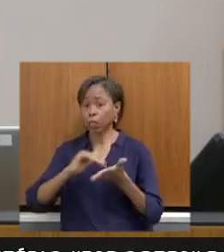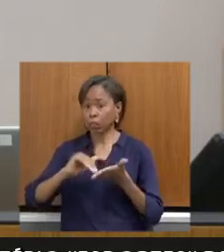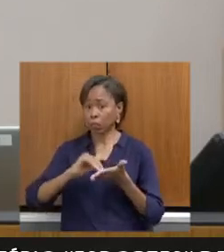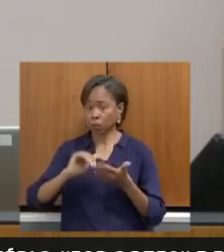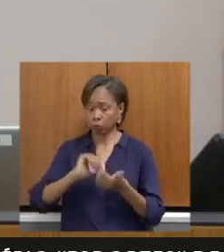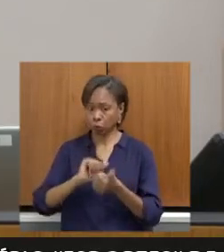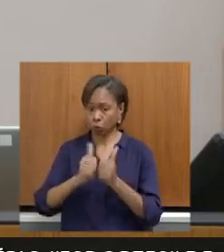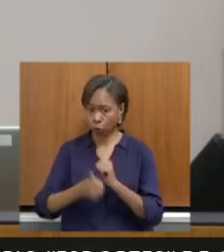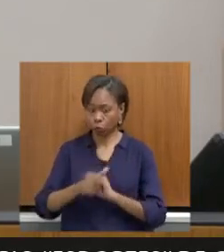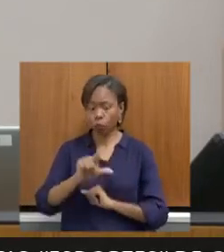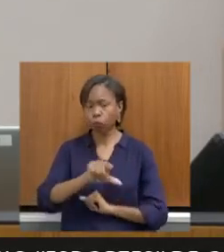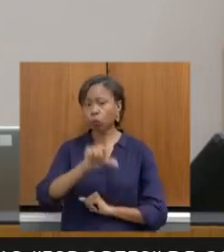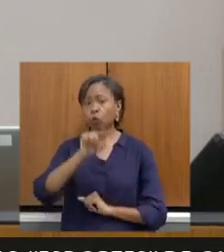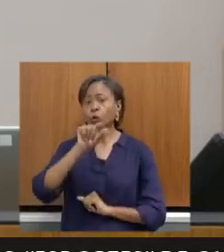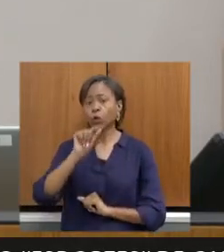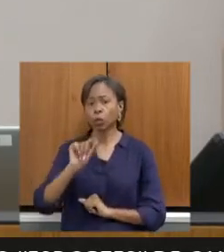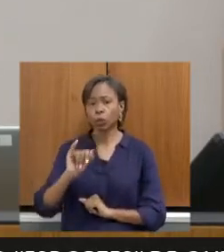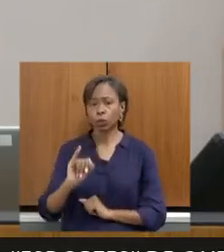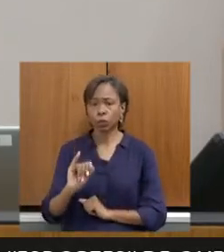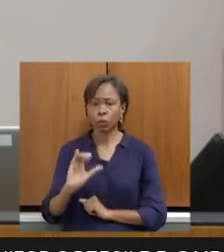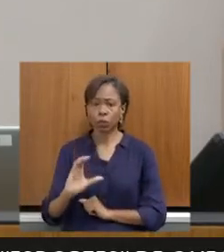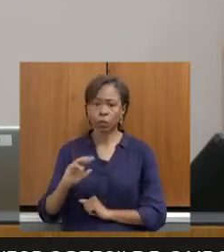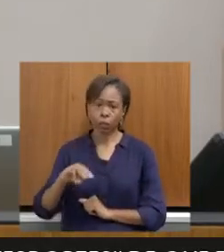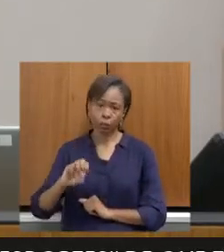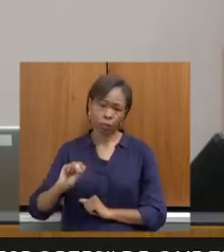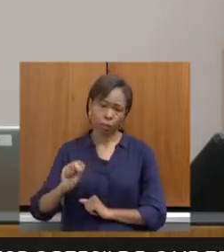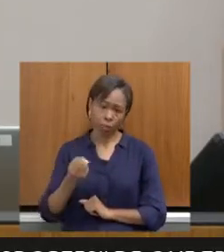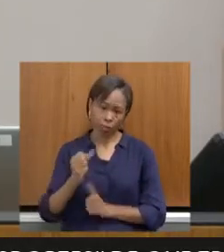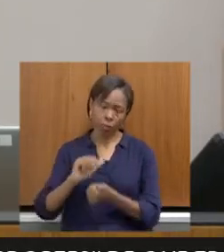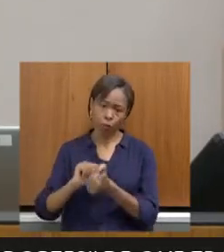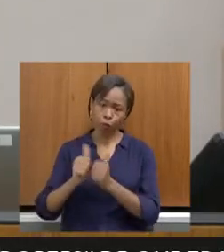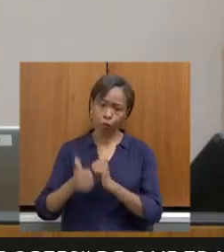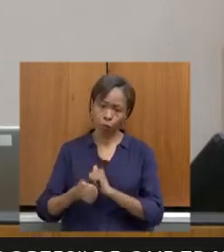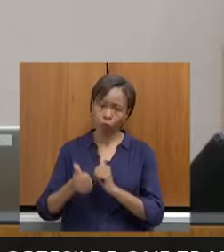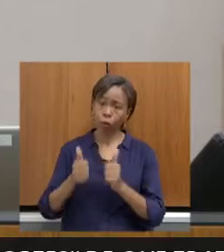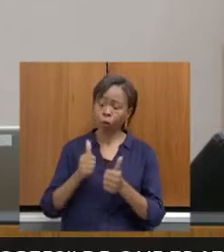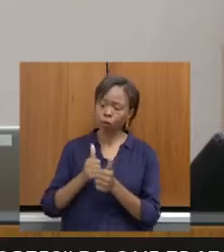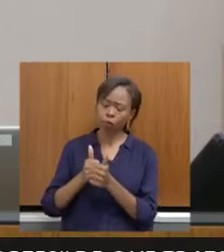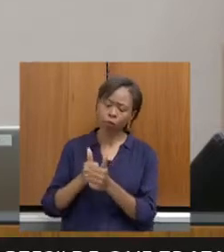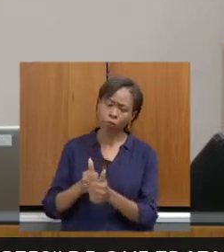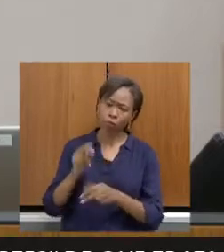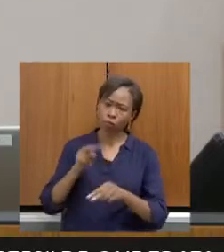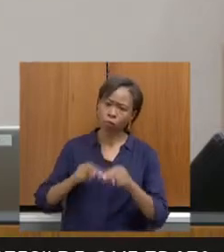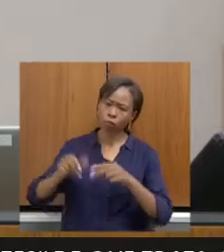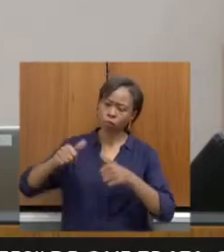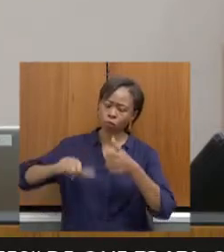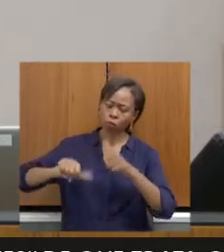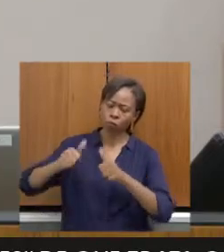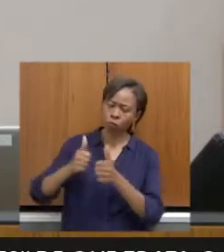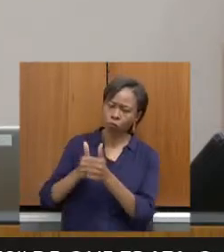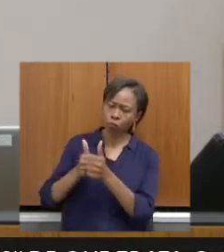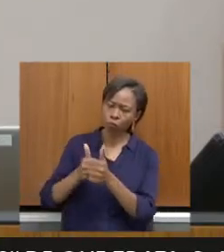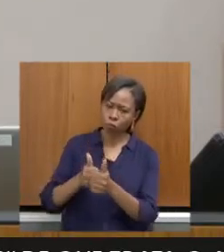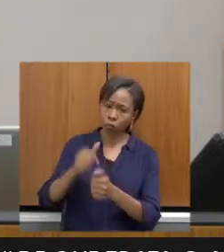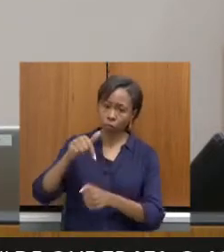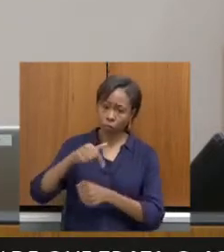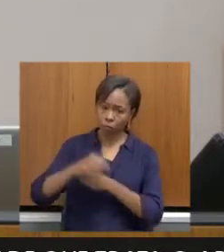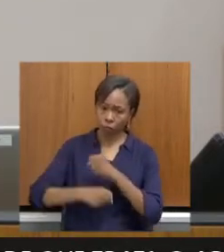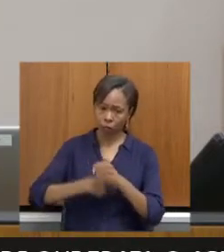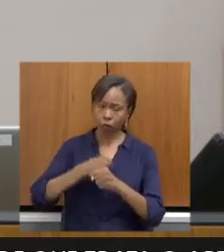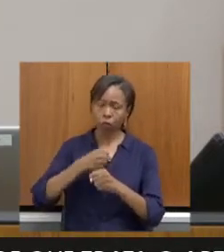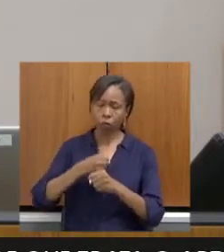Esportes, o ICMS Esportivo, para ser acompanhado e monitorado de perto ao longo deste ano.